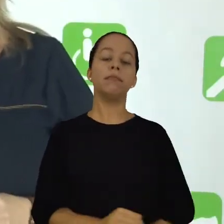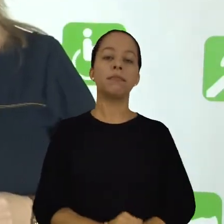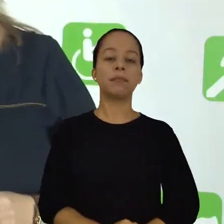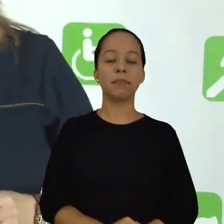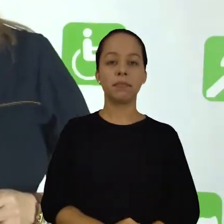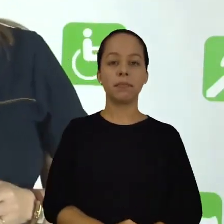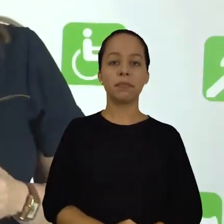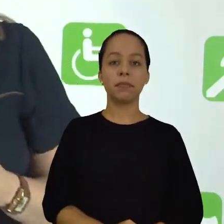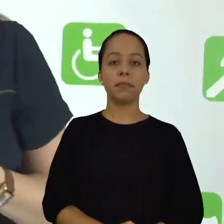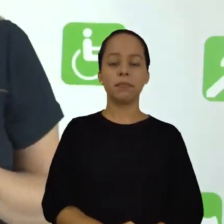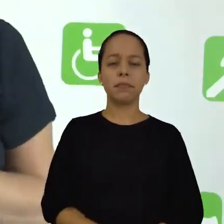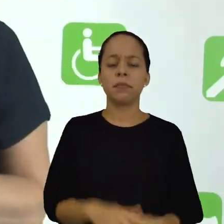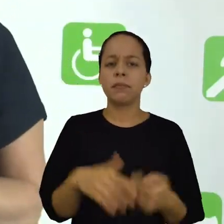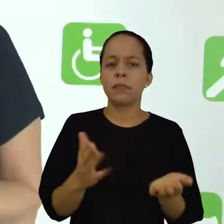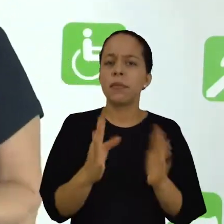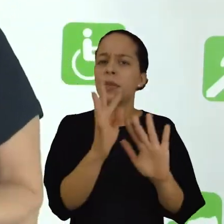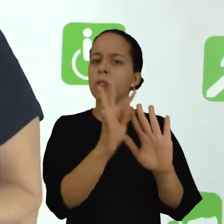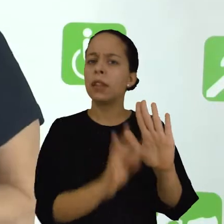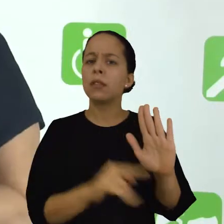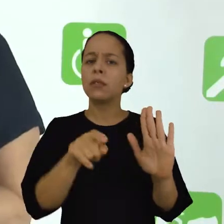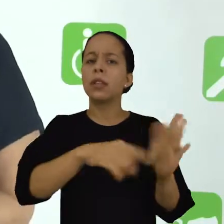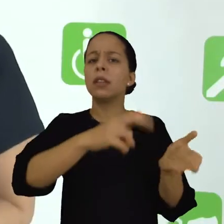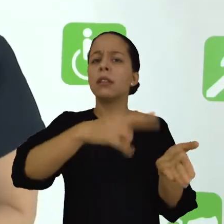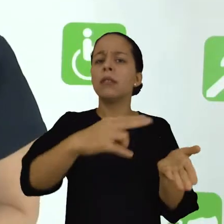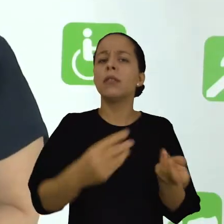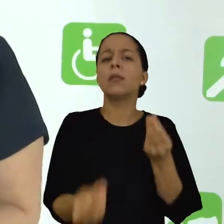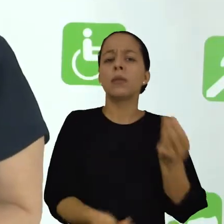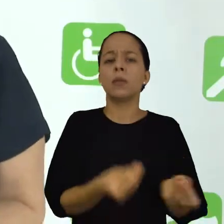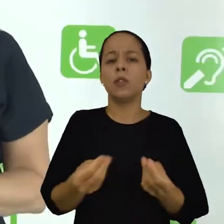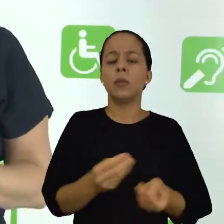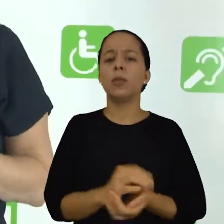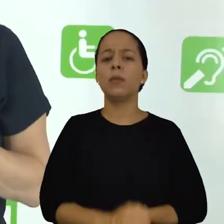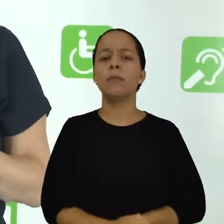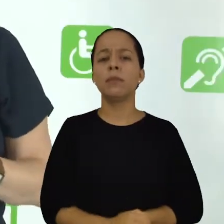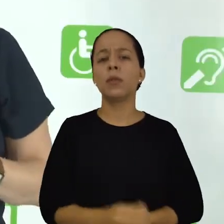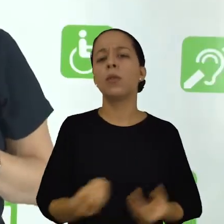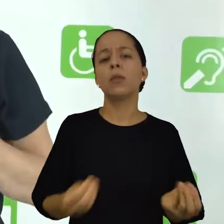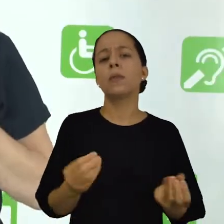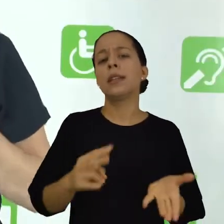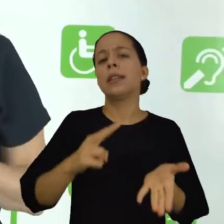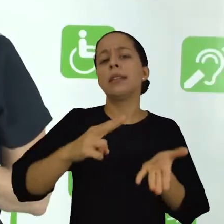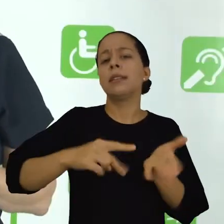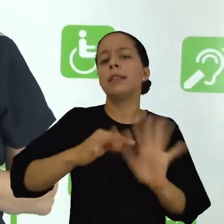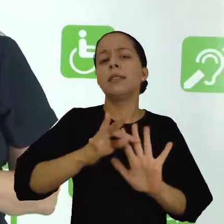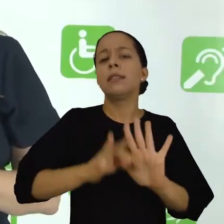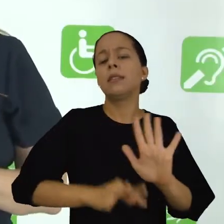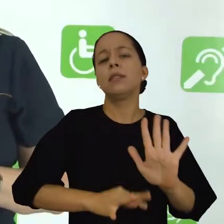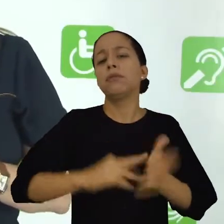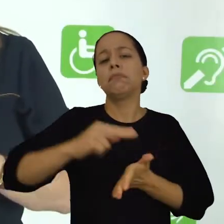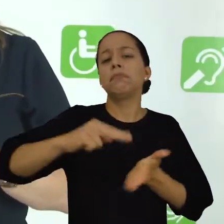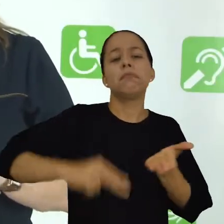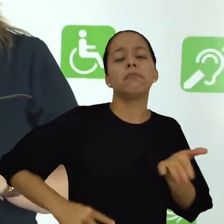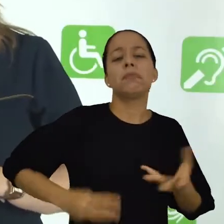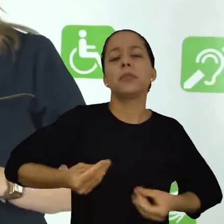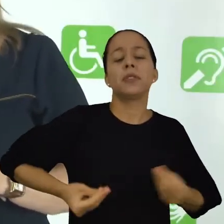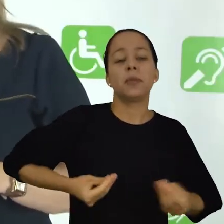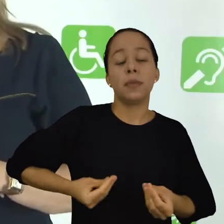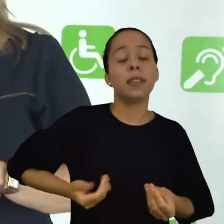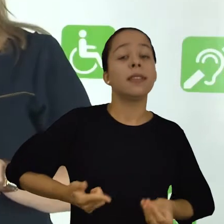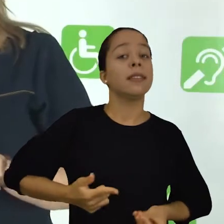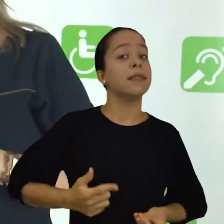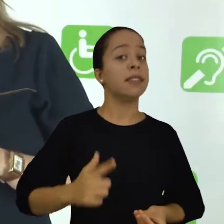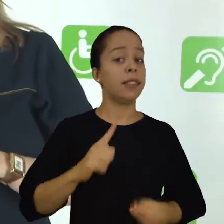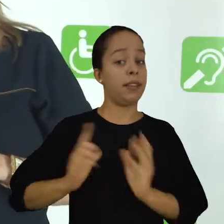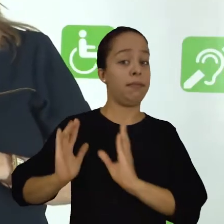Então, vamos pensar. Como você deve fazer para ler um texto? Como ler um texto? Existem etapas que